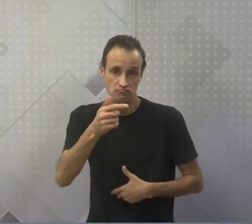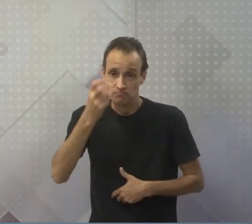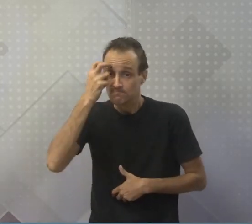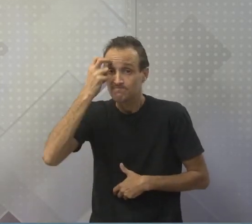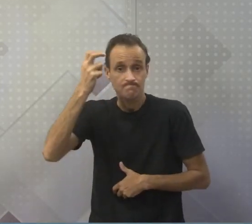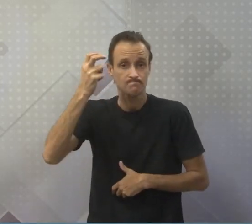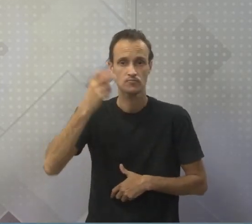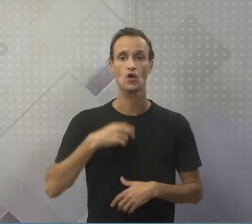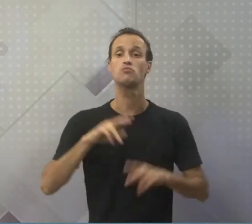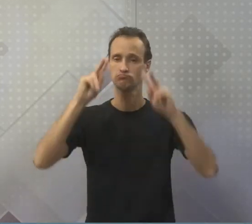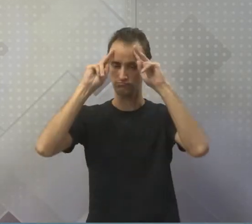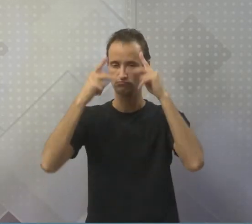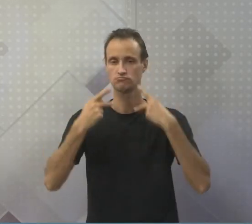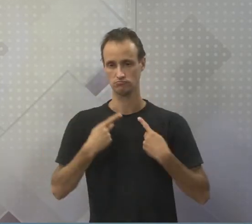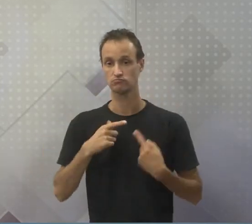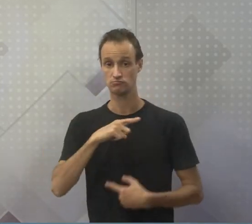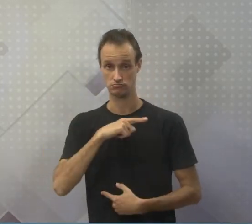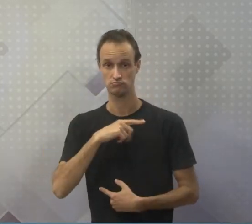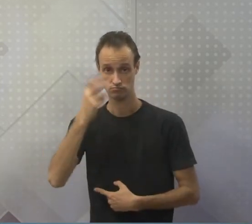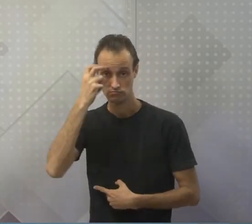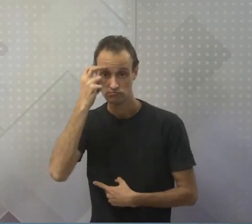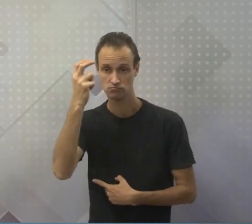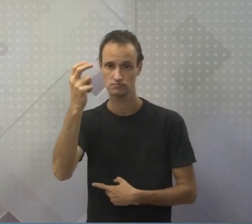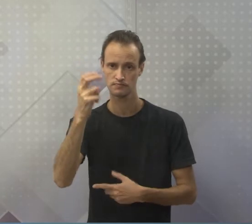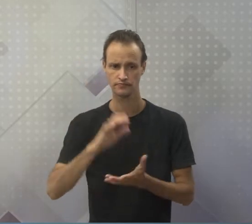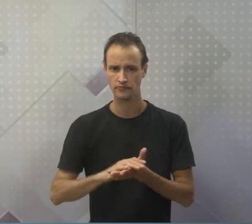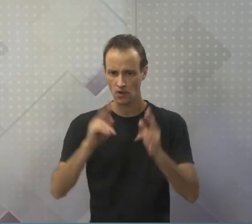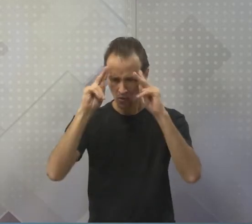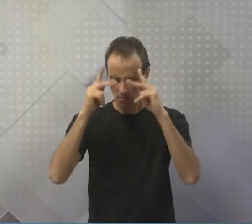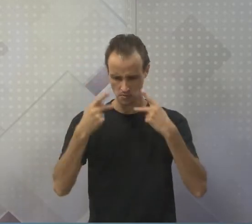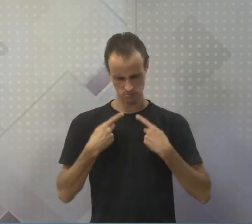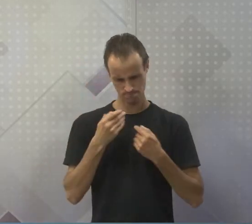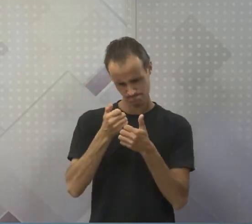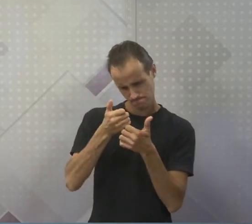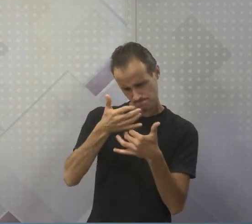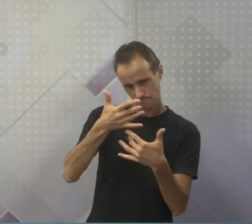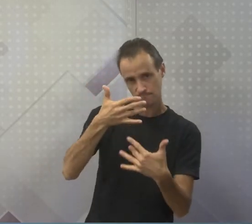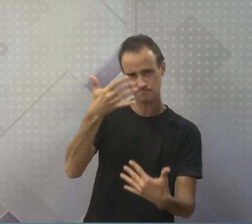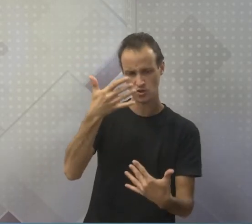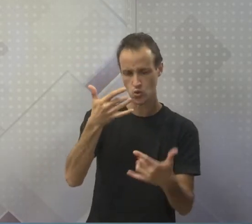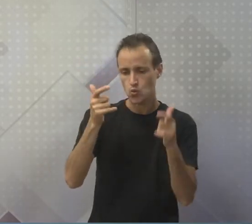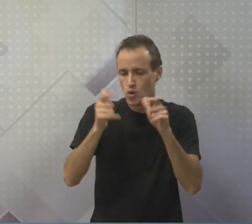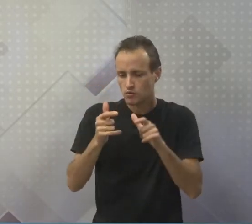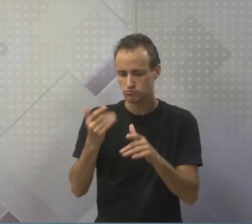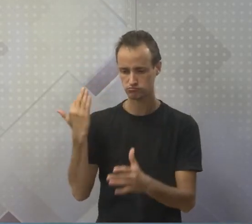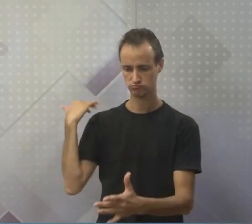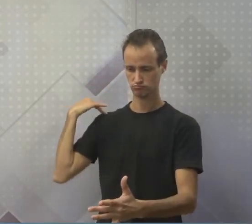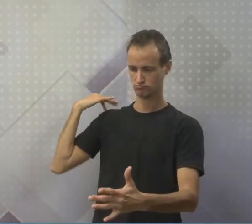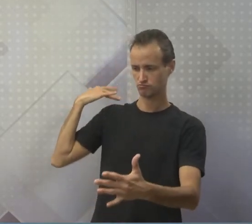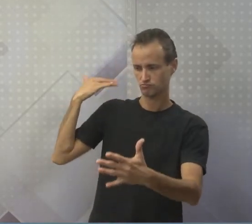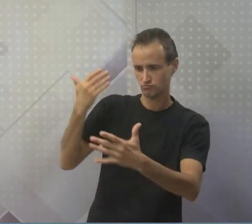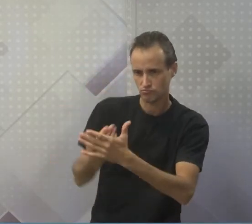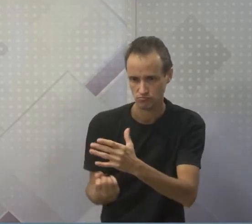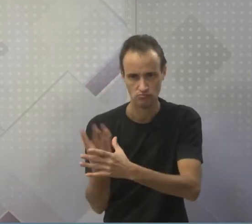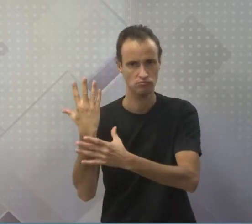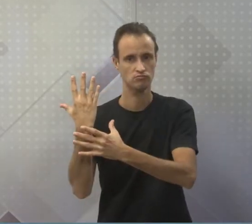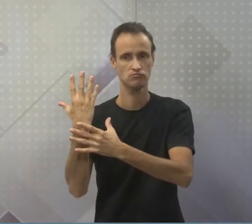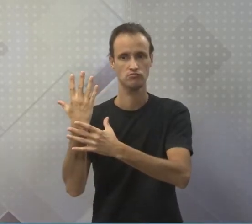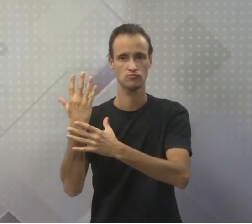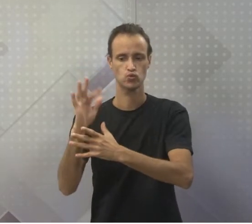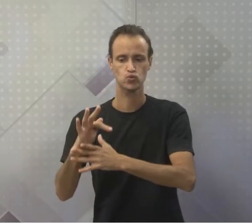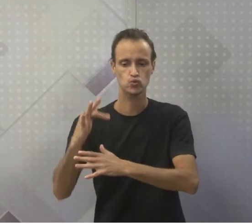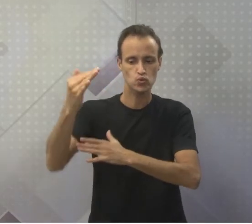humanos ganharam essa propriedade e aí os humanos tentaram justificar de onde eu vim para onde eu vou. Aí